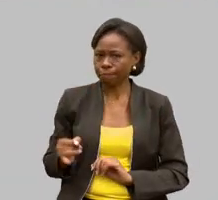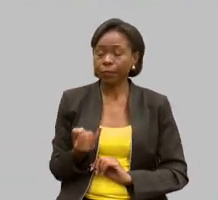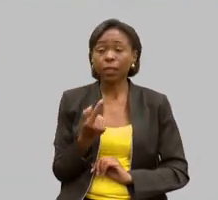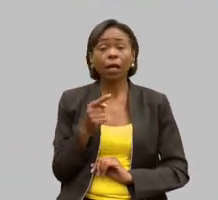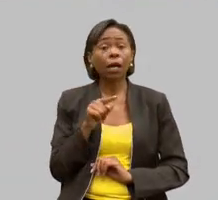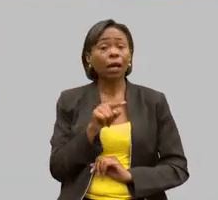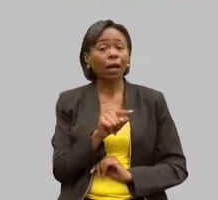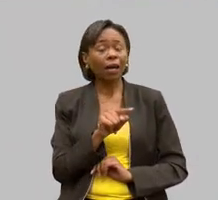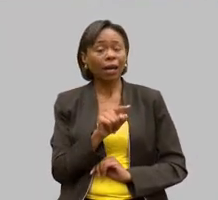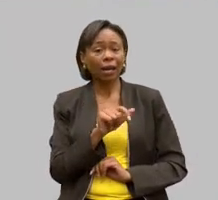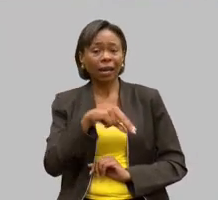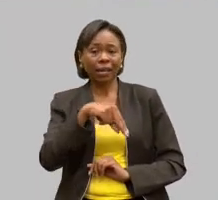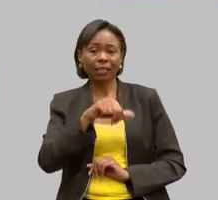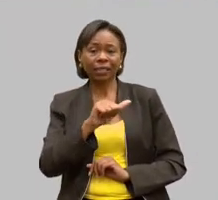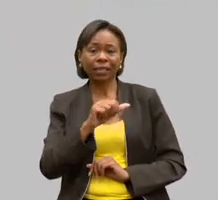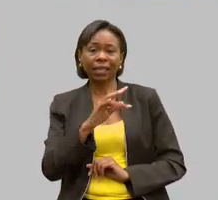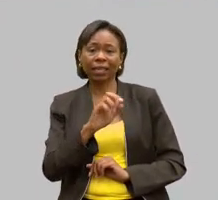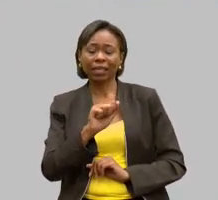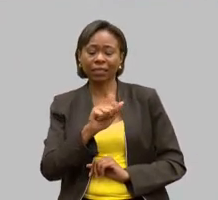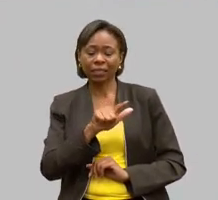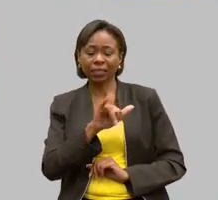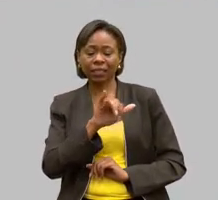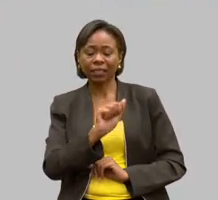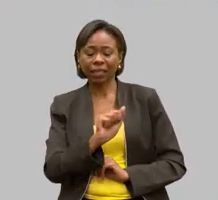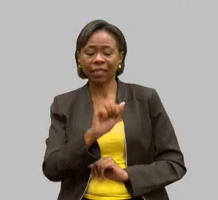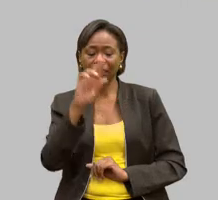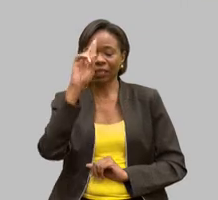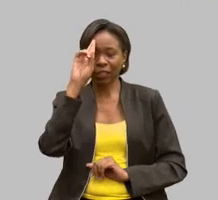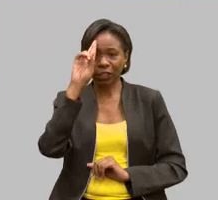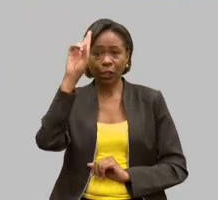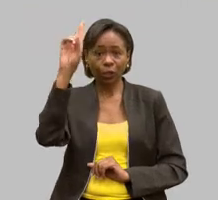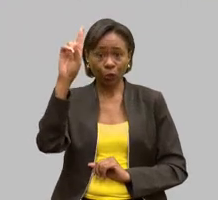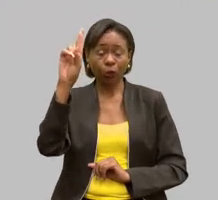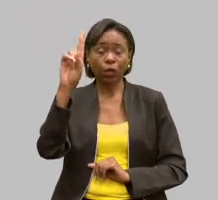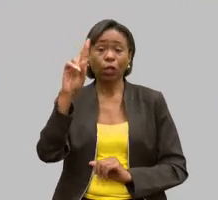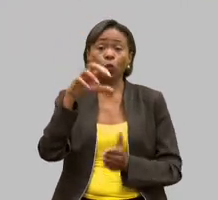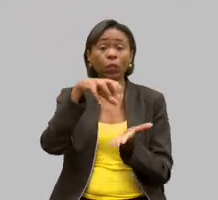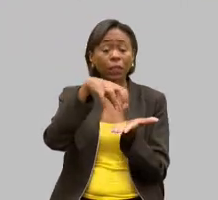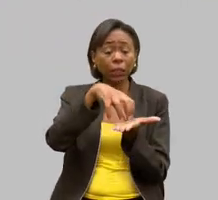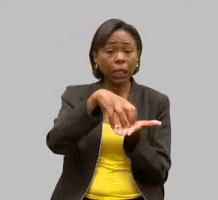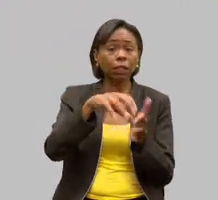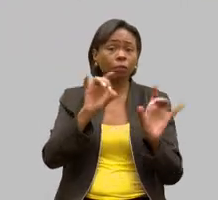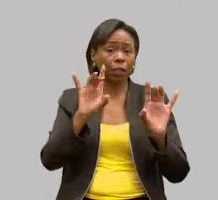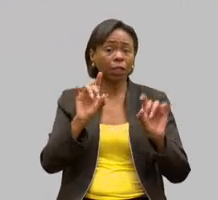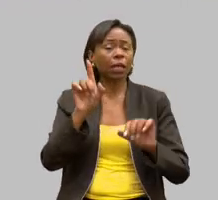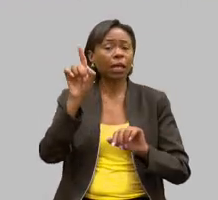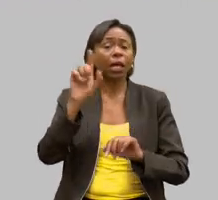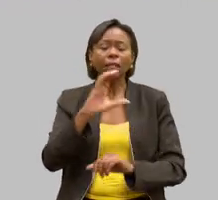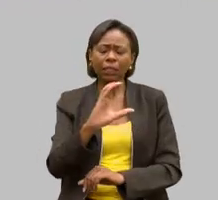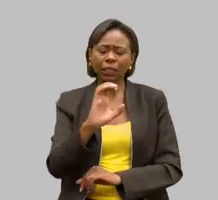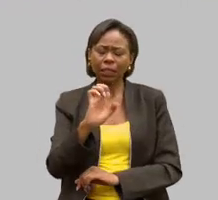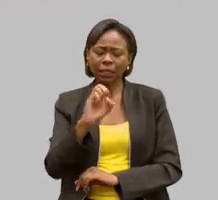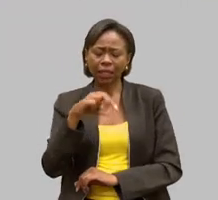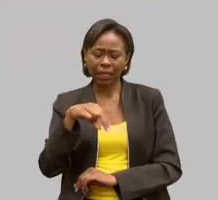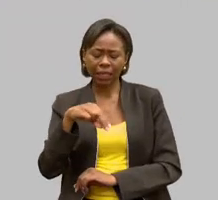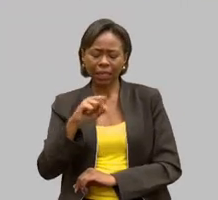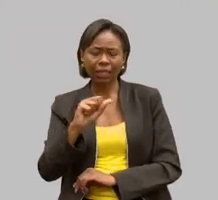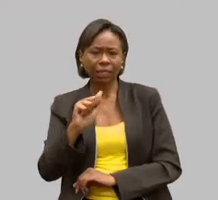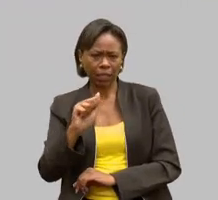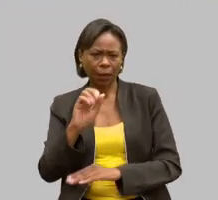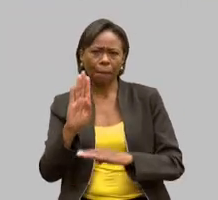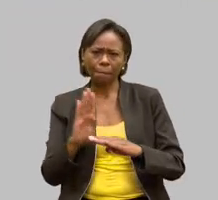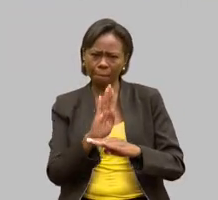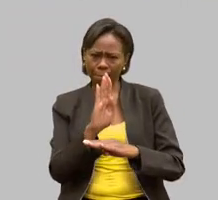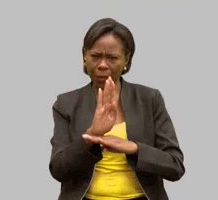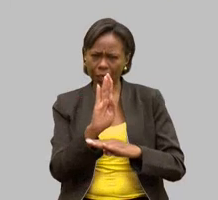Inês Costa, ela é diretora do Centro Especializado Nossa Senhora da Assunção, o CENSA em Betim, que essa comissão já esteve visitando